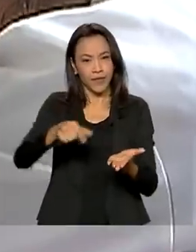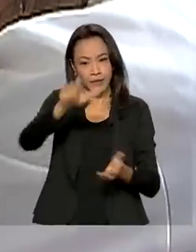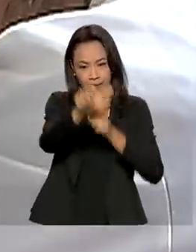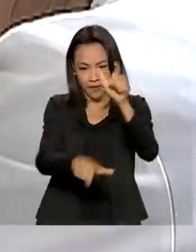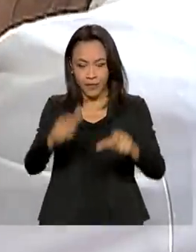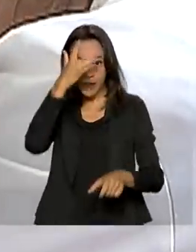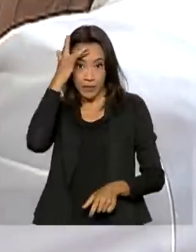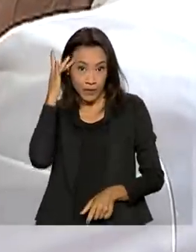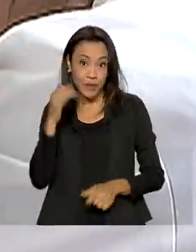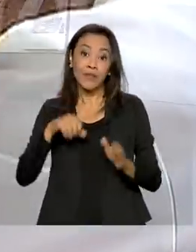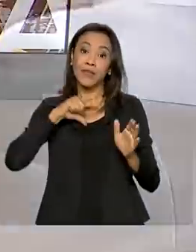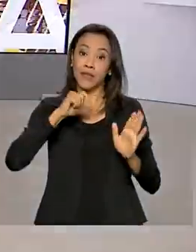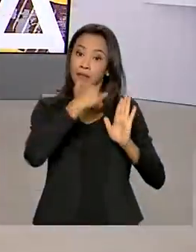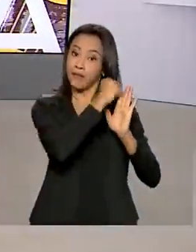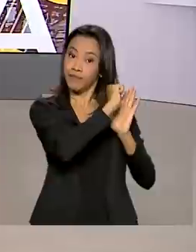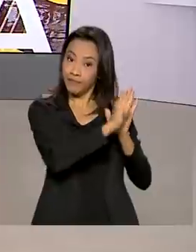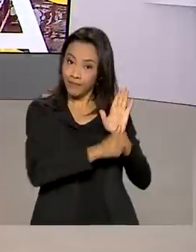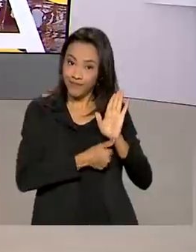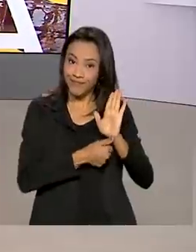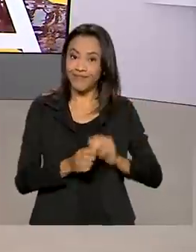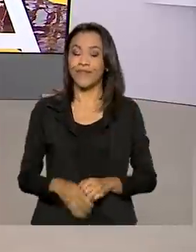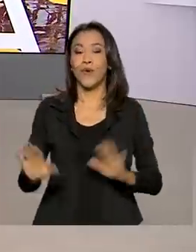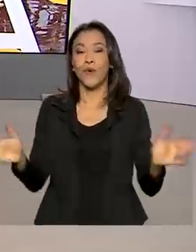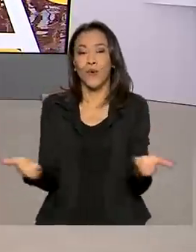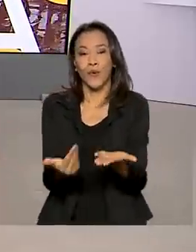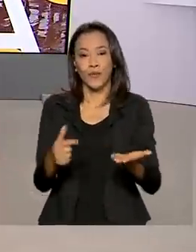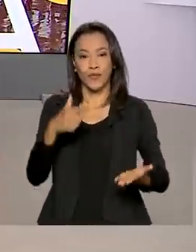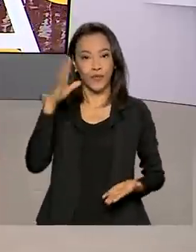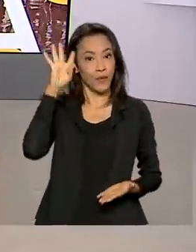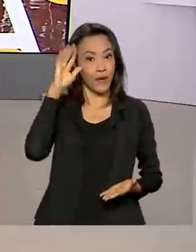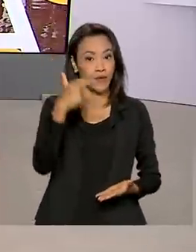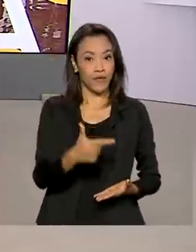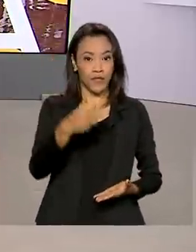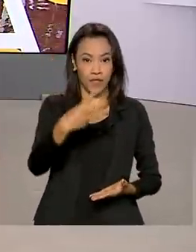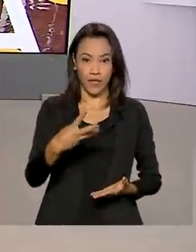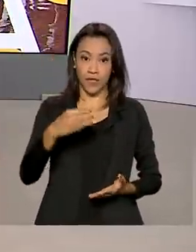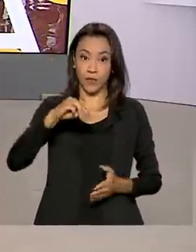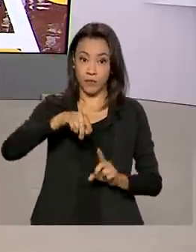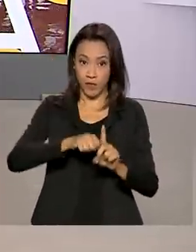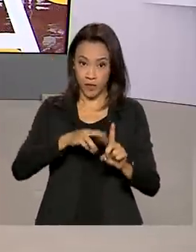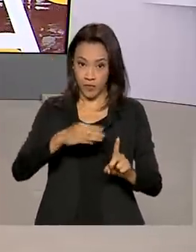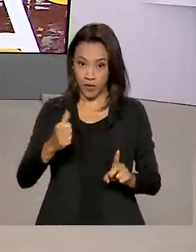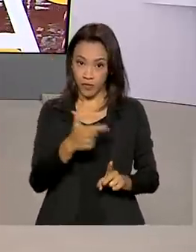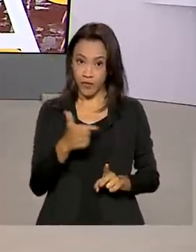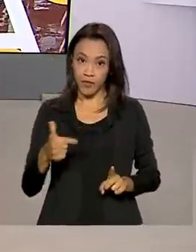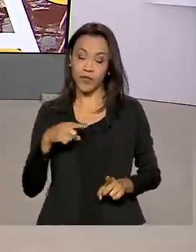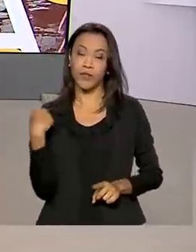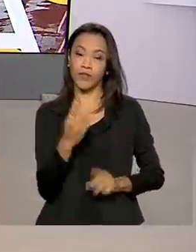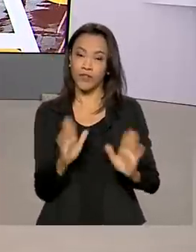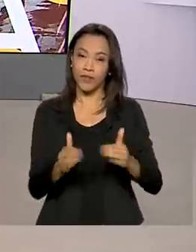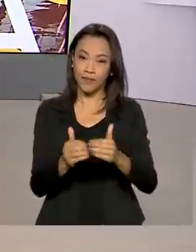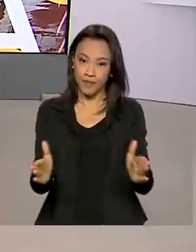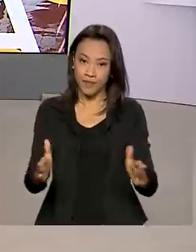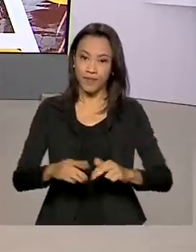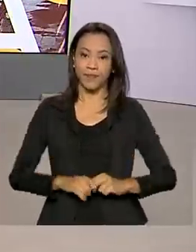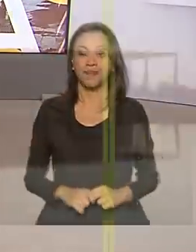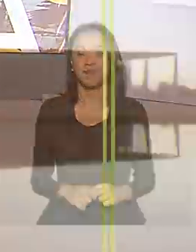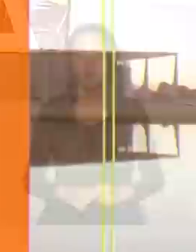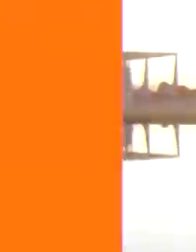com síndrome de Down. Quarta-feira, 23 de março de 2022, o Brasil em Dia já está no ar.